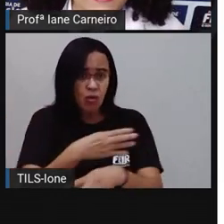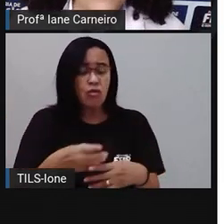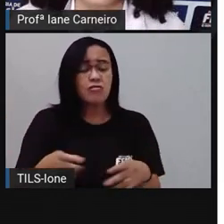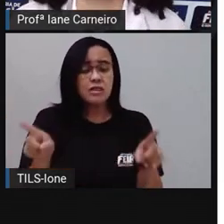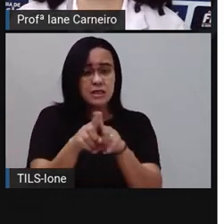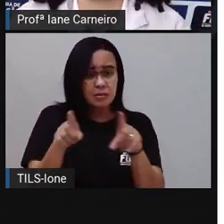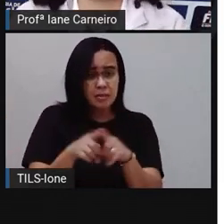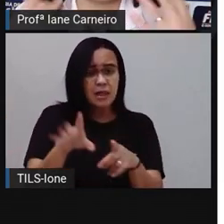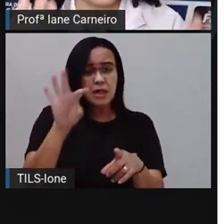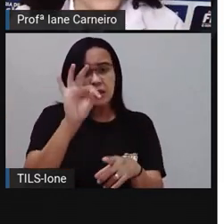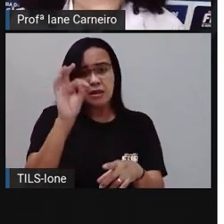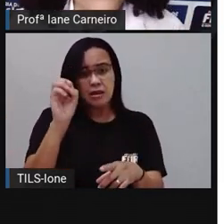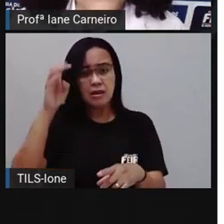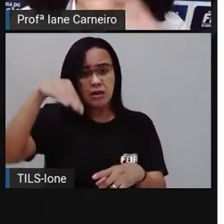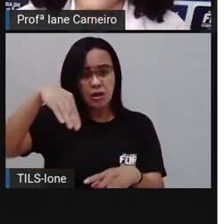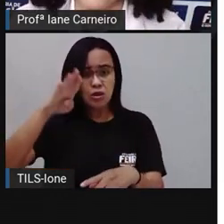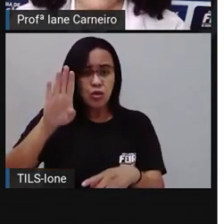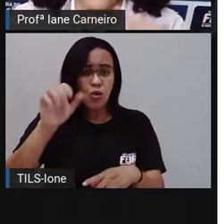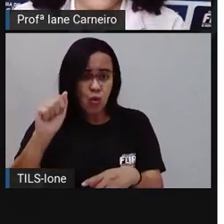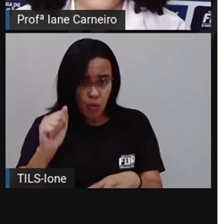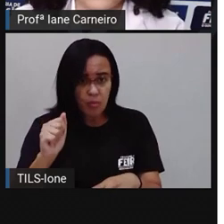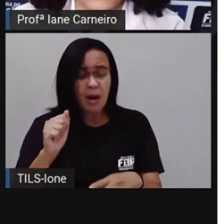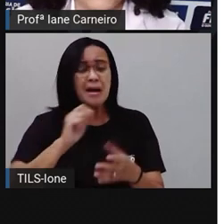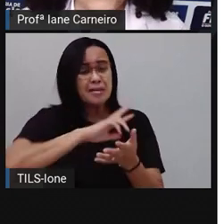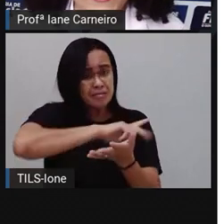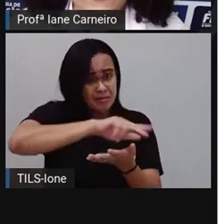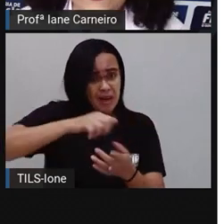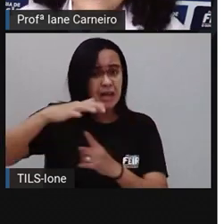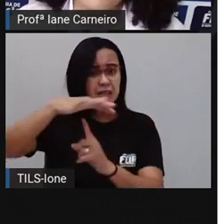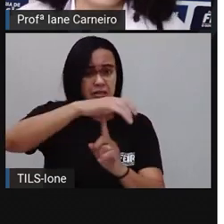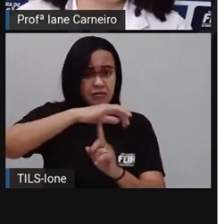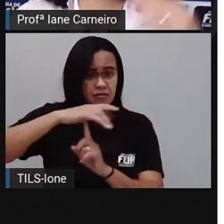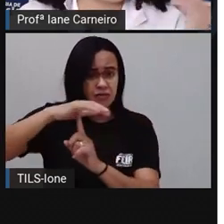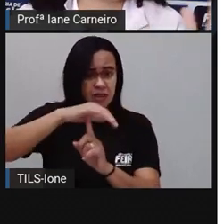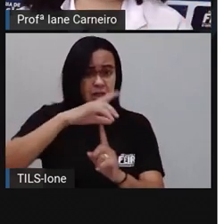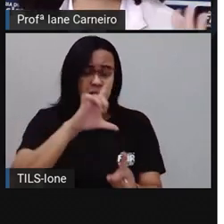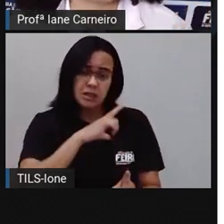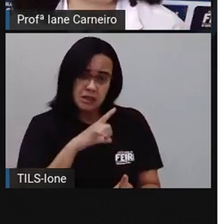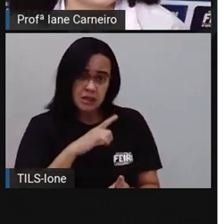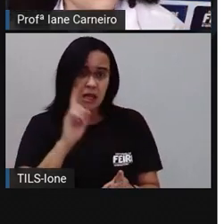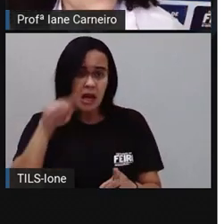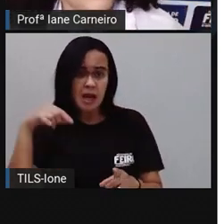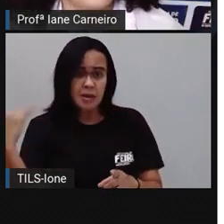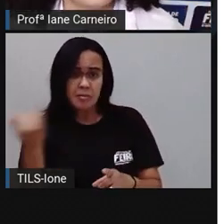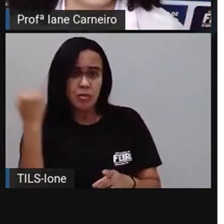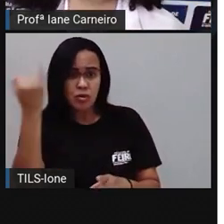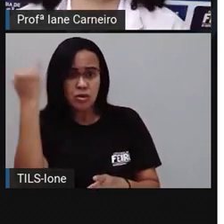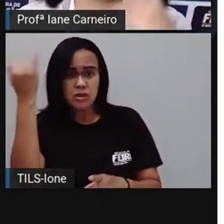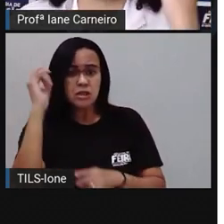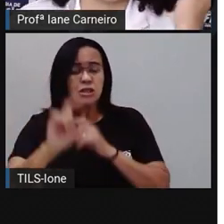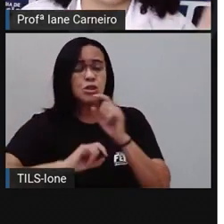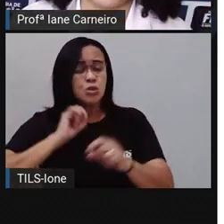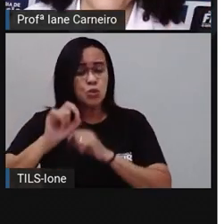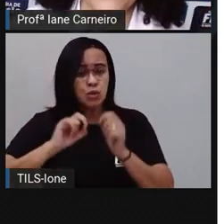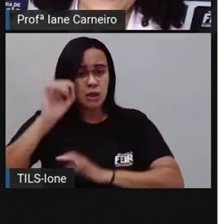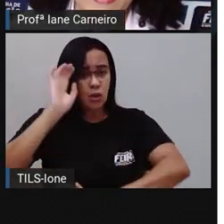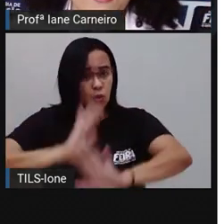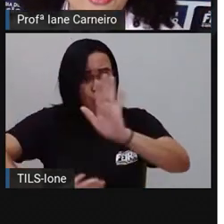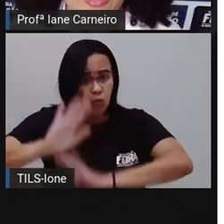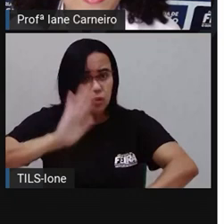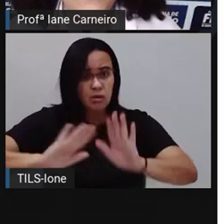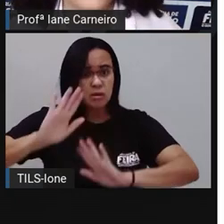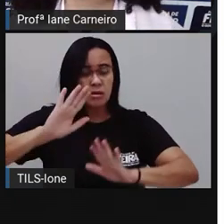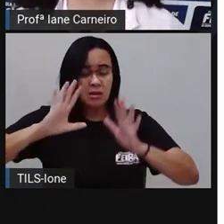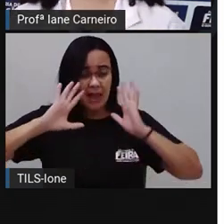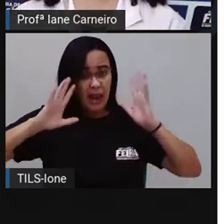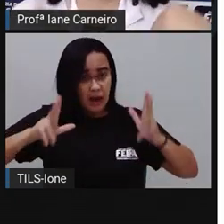que está ali, a sujeira que você jogou, descartou ali no chão, vai impactar a vida de alguém, né? Do morador que mora perto daquela